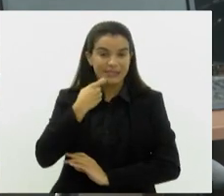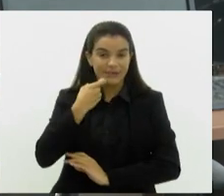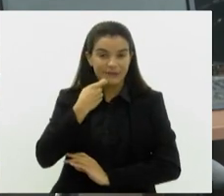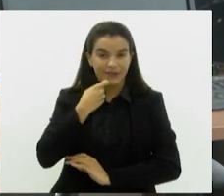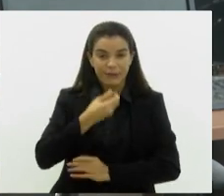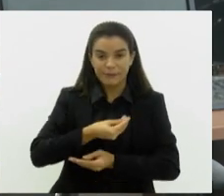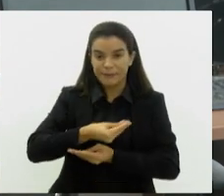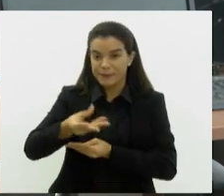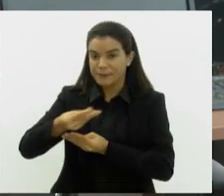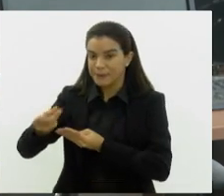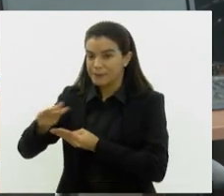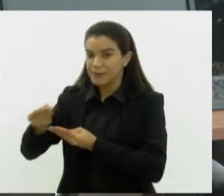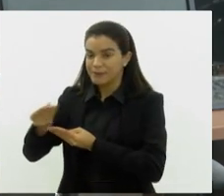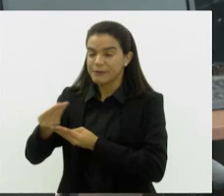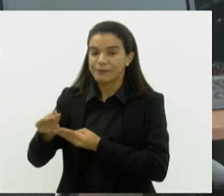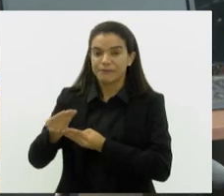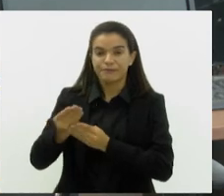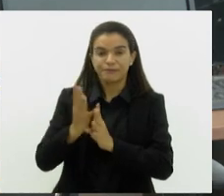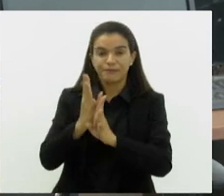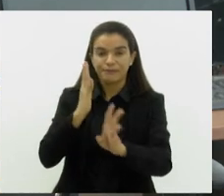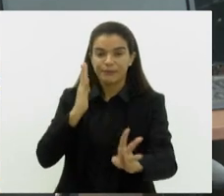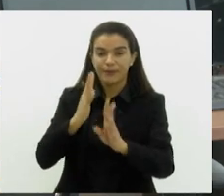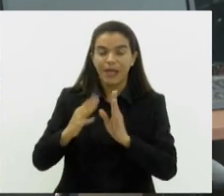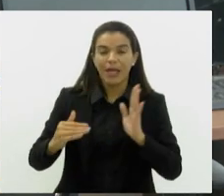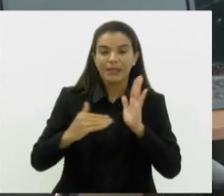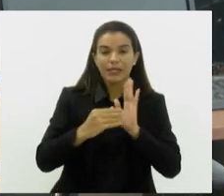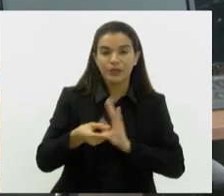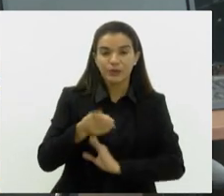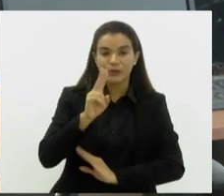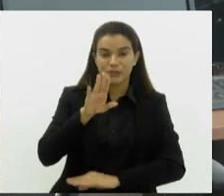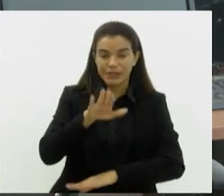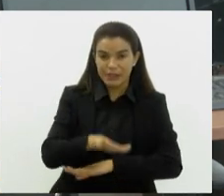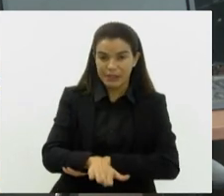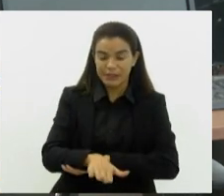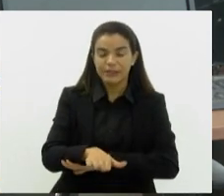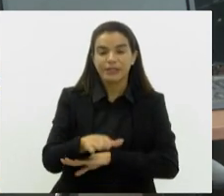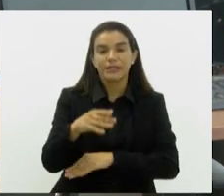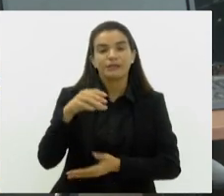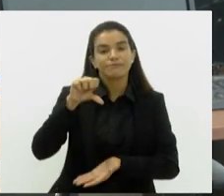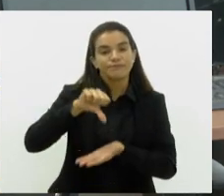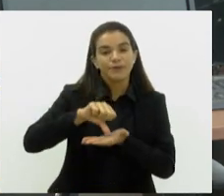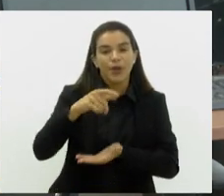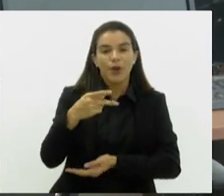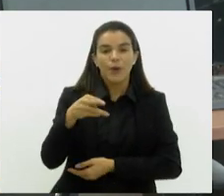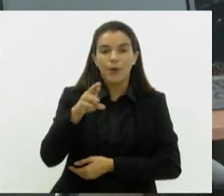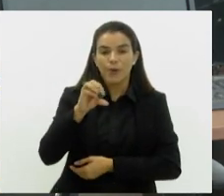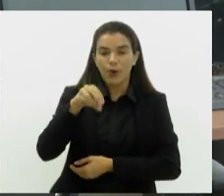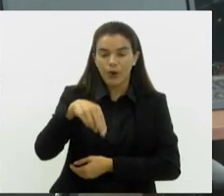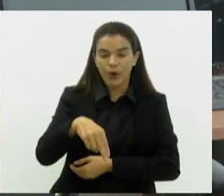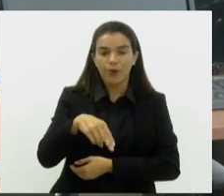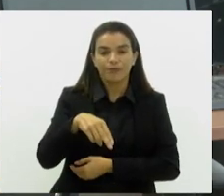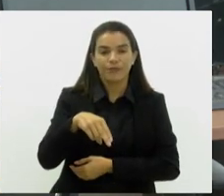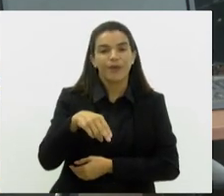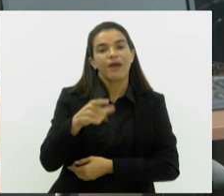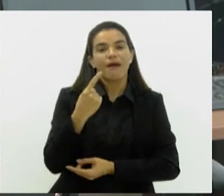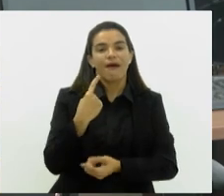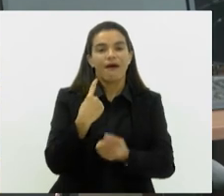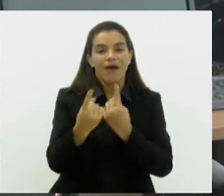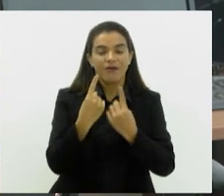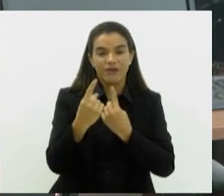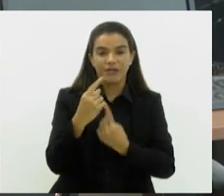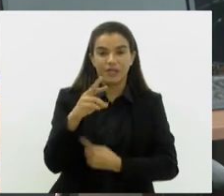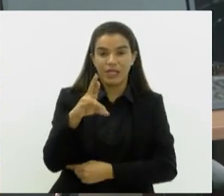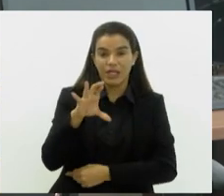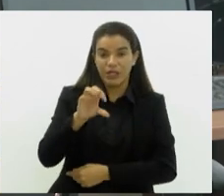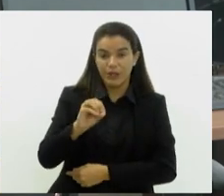senhas, das 10 da manhã até as 2 da tarde, na sede do Procon RJ, que fica na Avenida Rio Branco 25, no